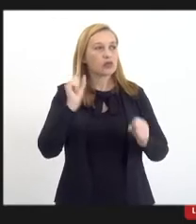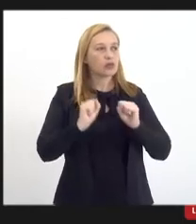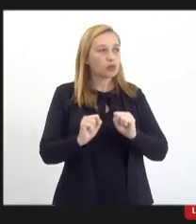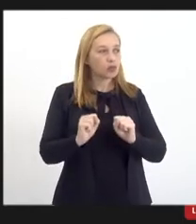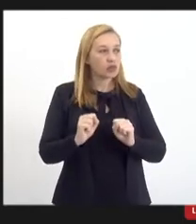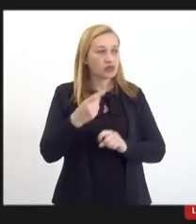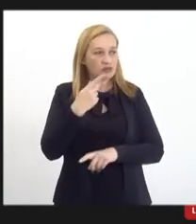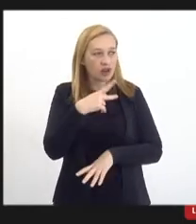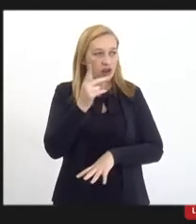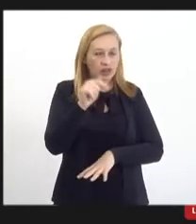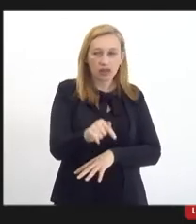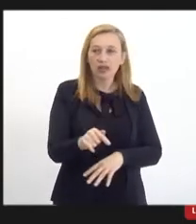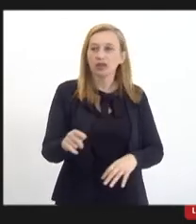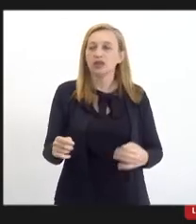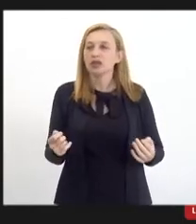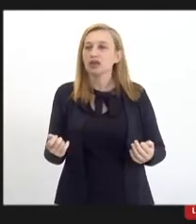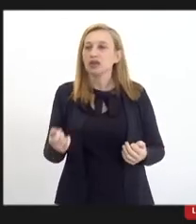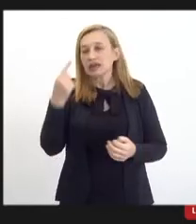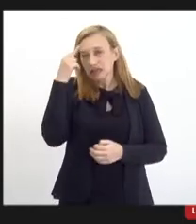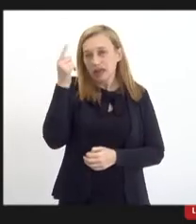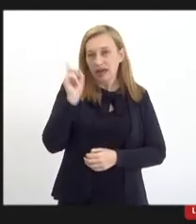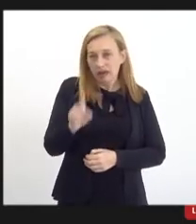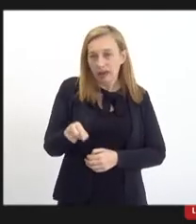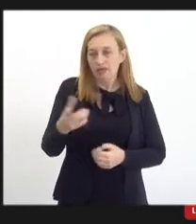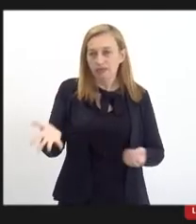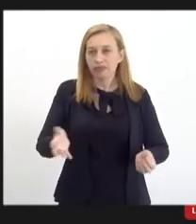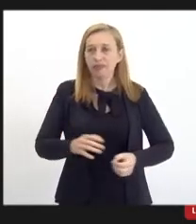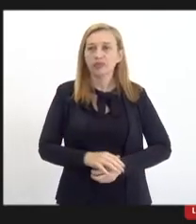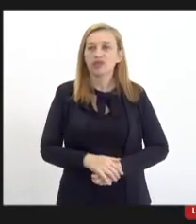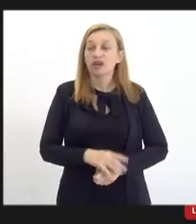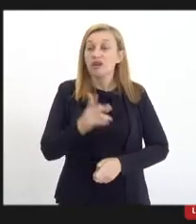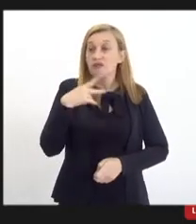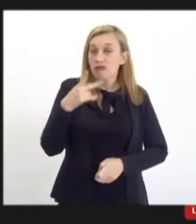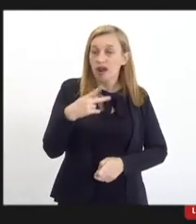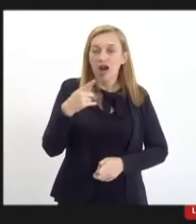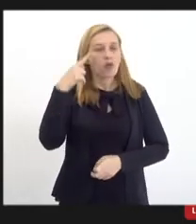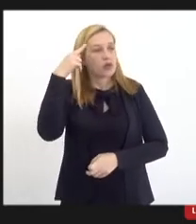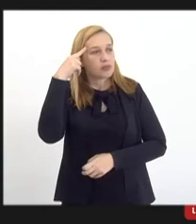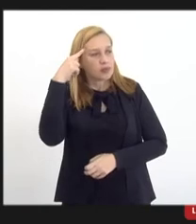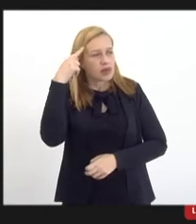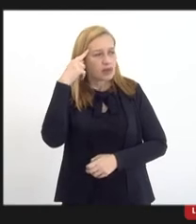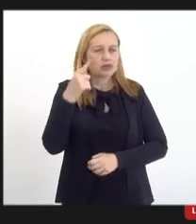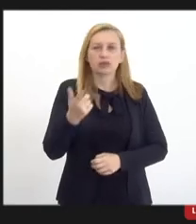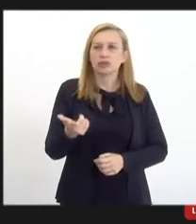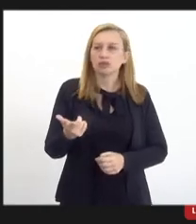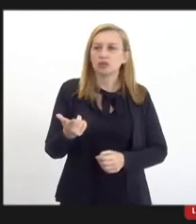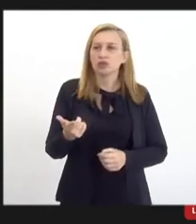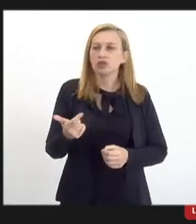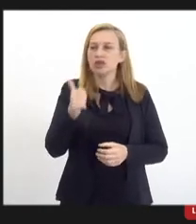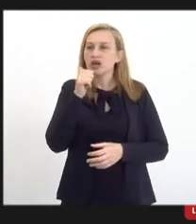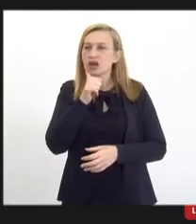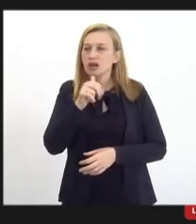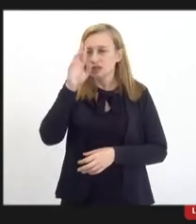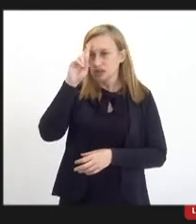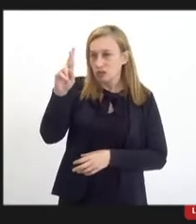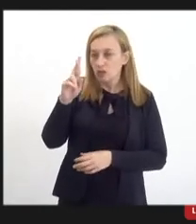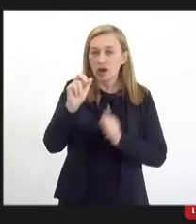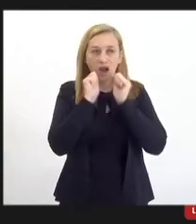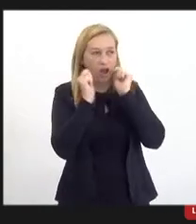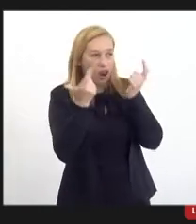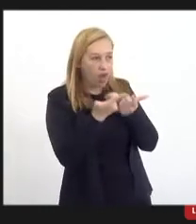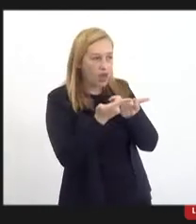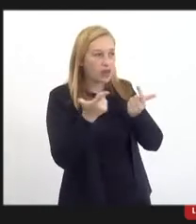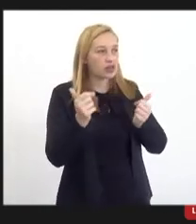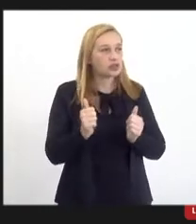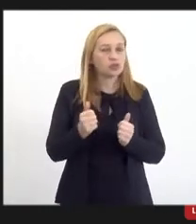propor aqui e realmente a ideia é essa, é um brainstorming, falar o que a gente pensa e o que a senhora, o que a Lerja, o que o